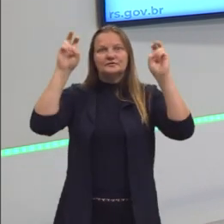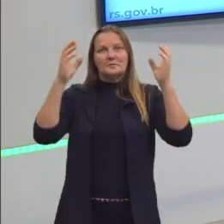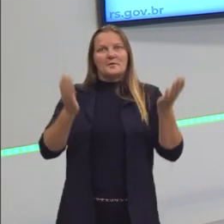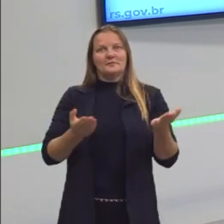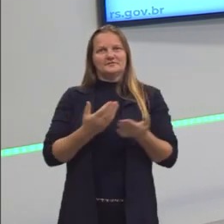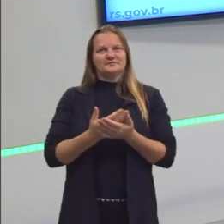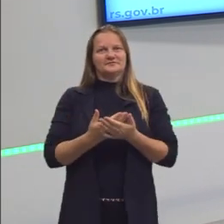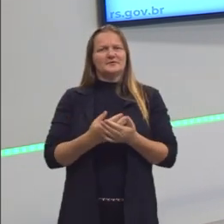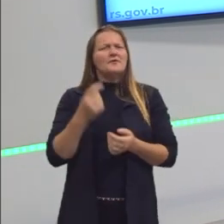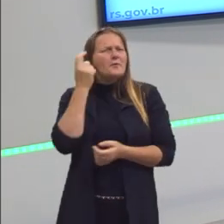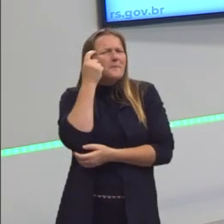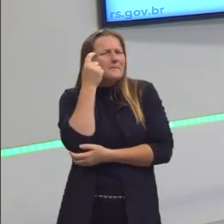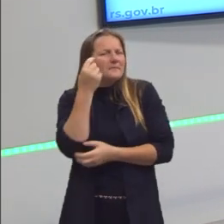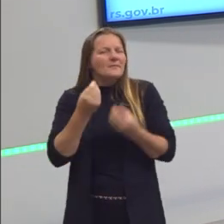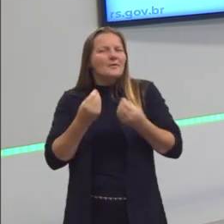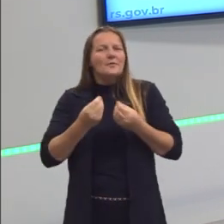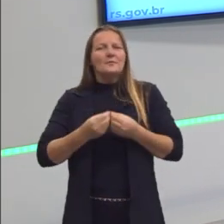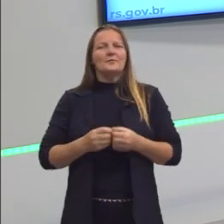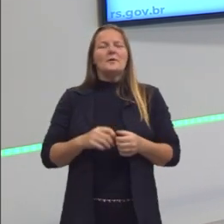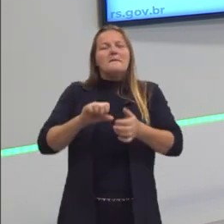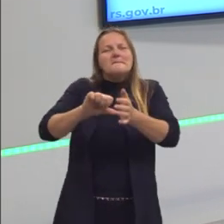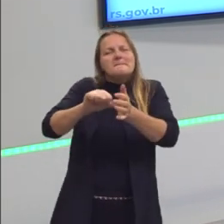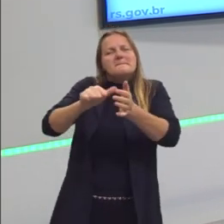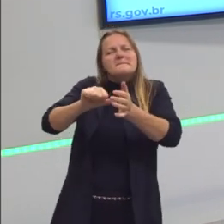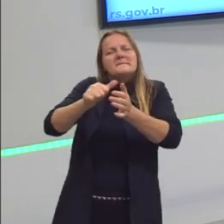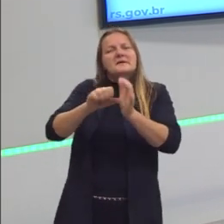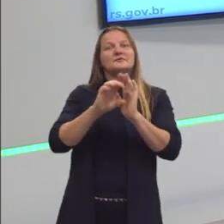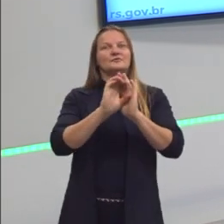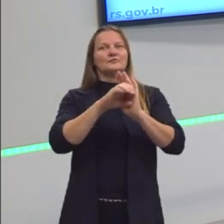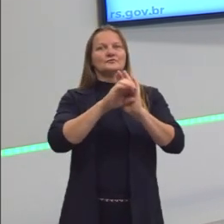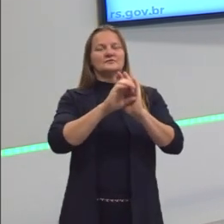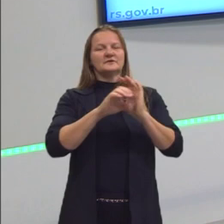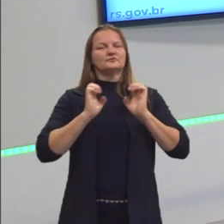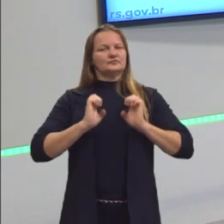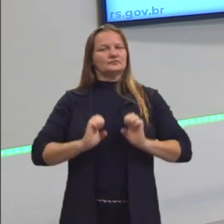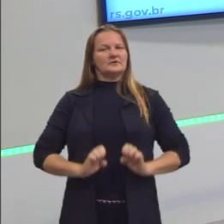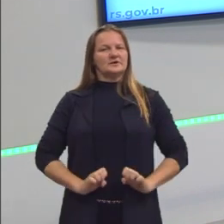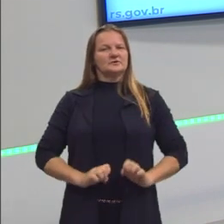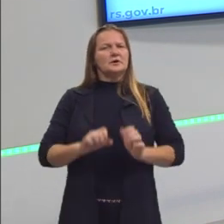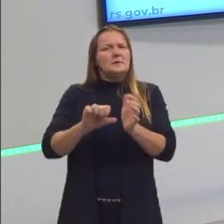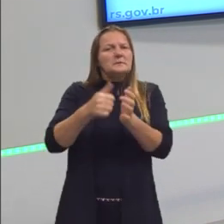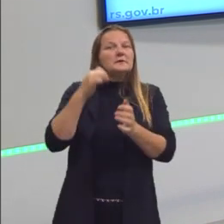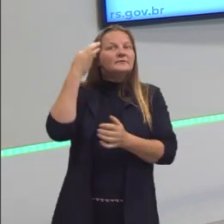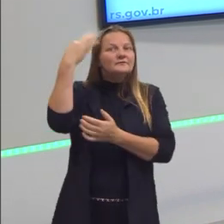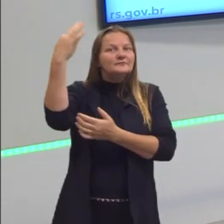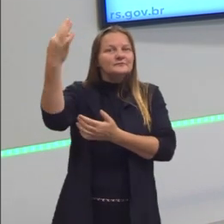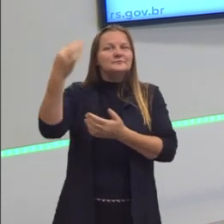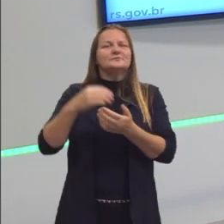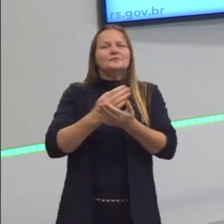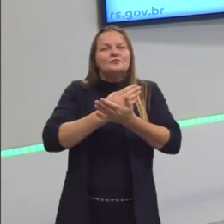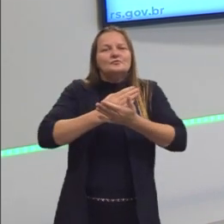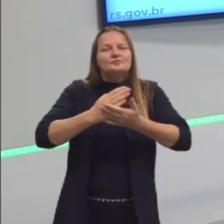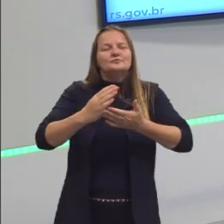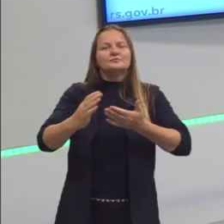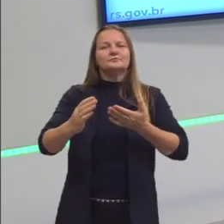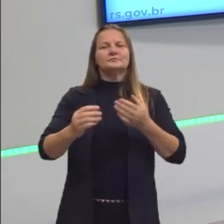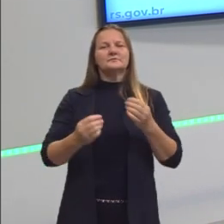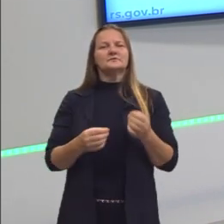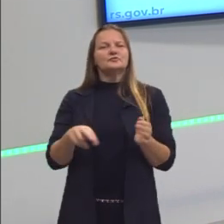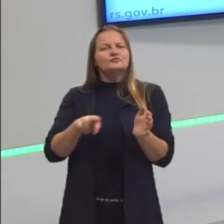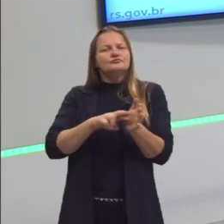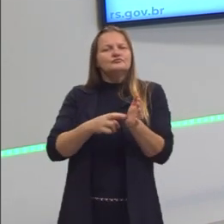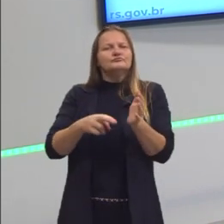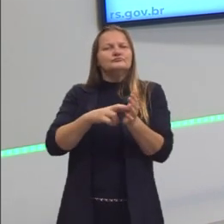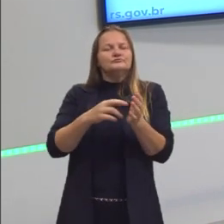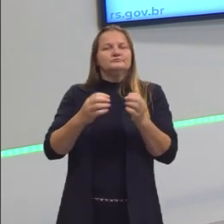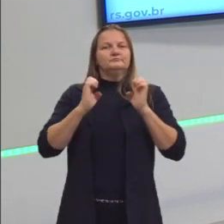refletir um pouquinho sobre as primeiras concepções sobre éticas, primeiros filósofos que começam a se reportar